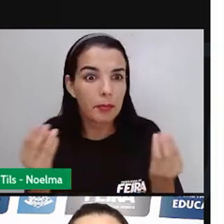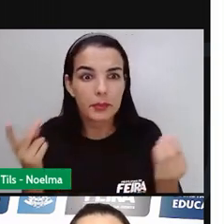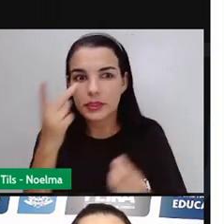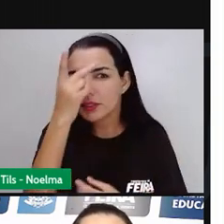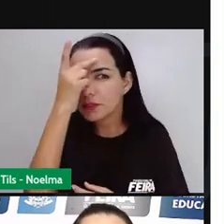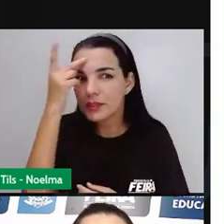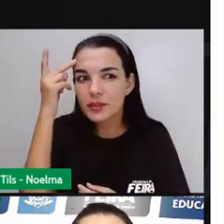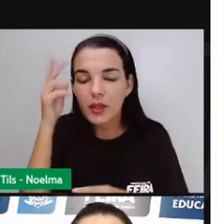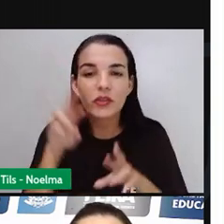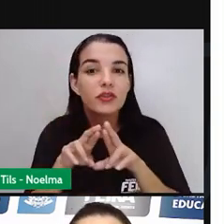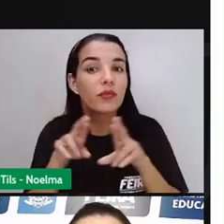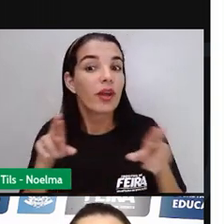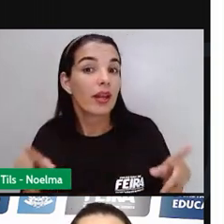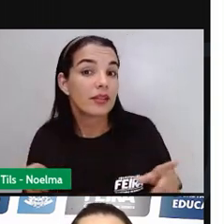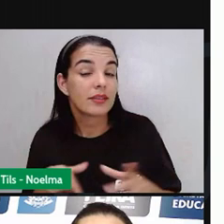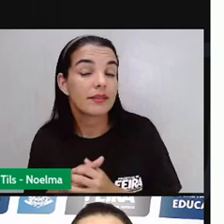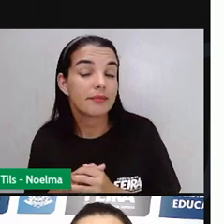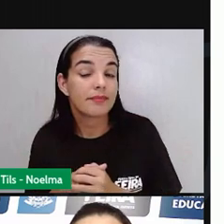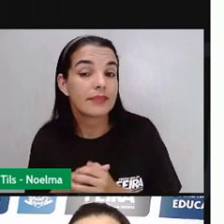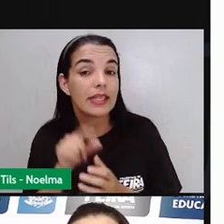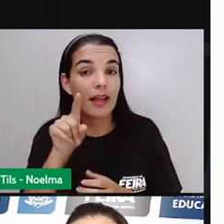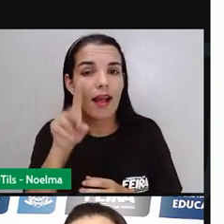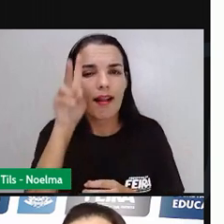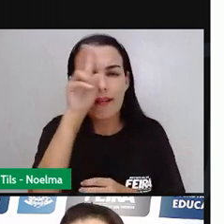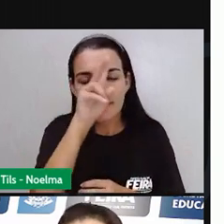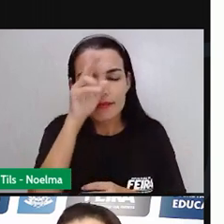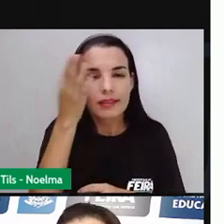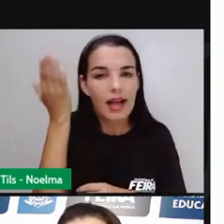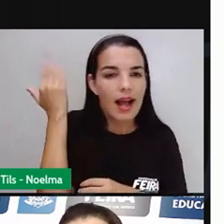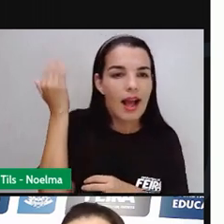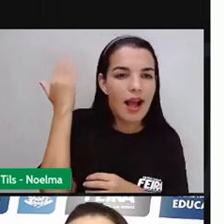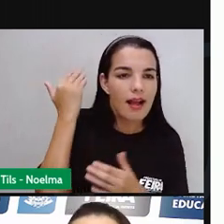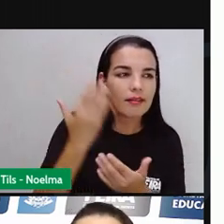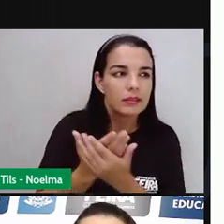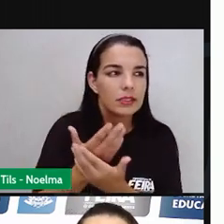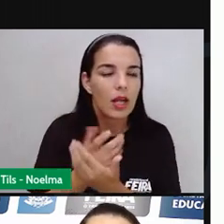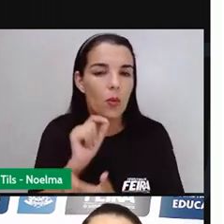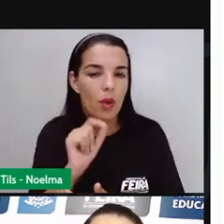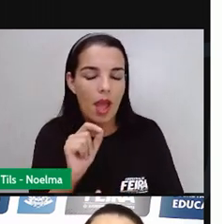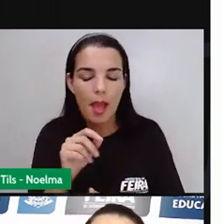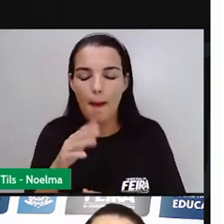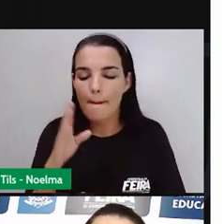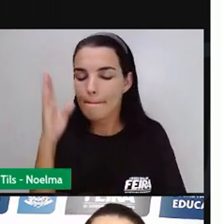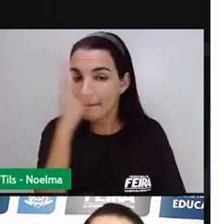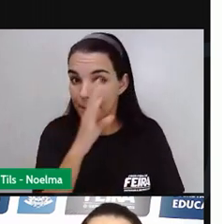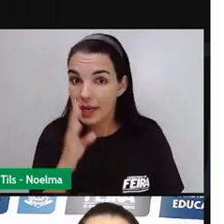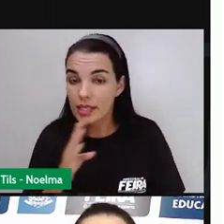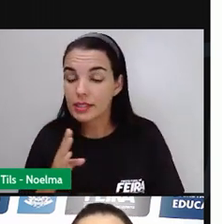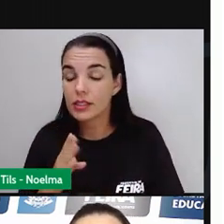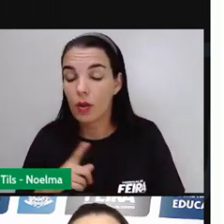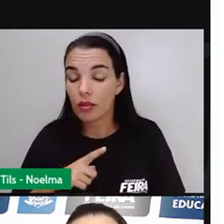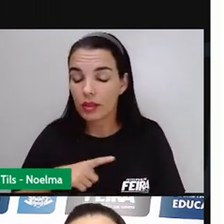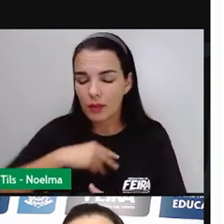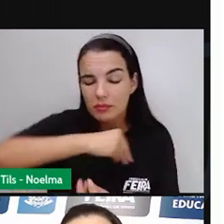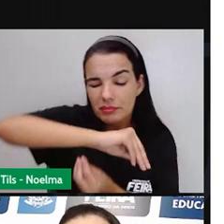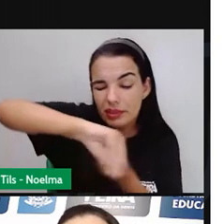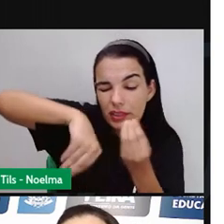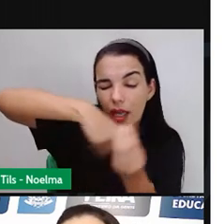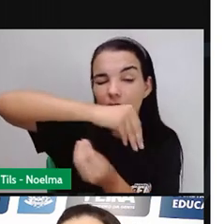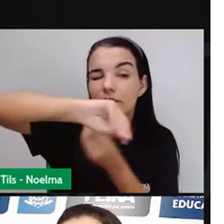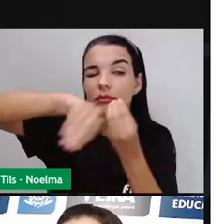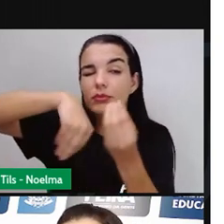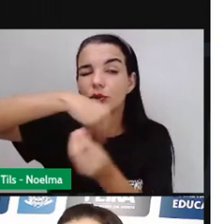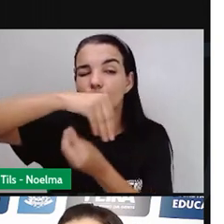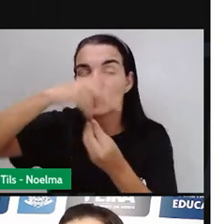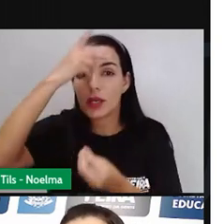conhecer mais sobre a imigração. Na outra aula a gente já viu que o Brasil é um país multirracial, né? Onde a miscigenação